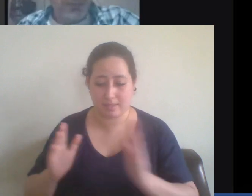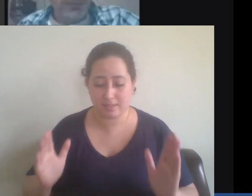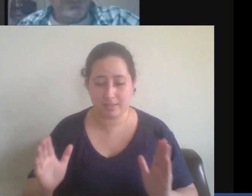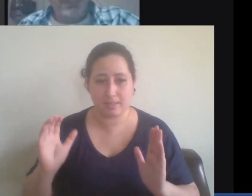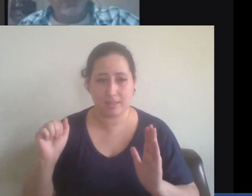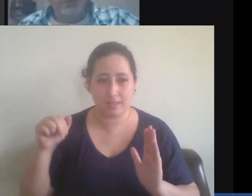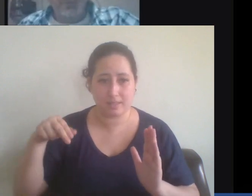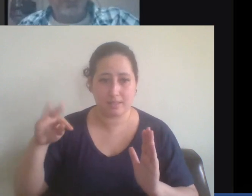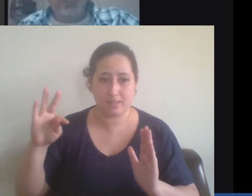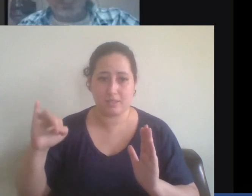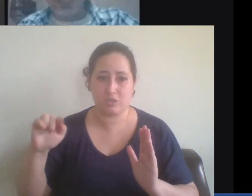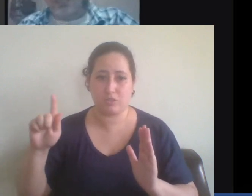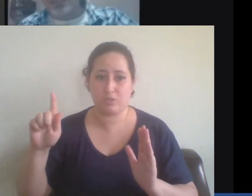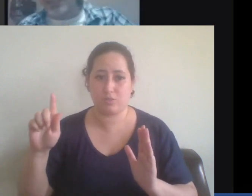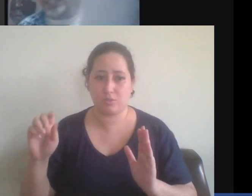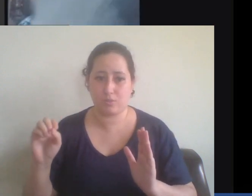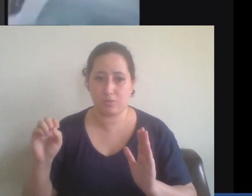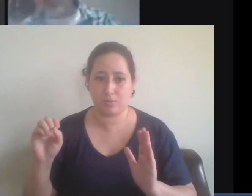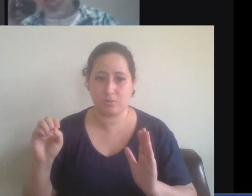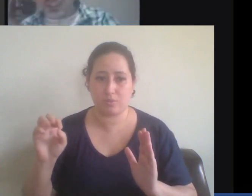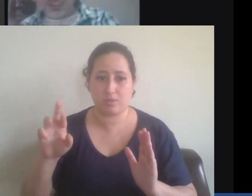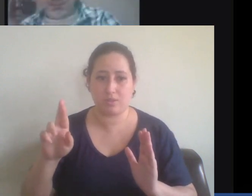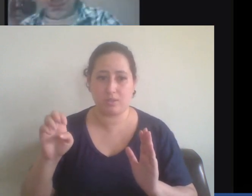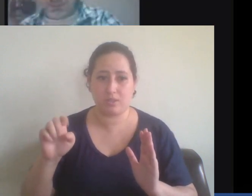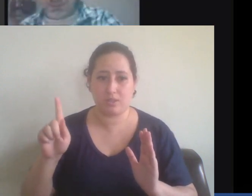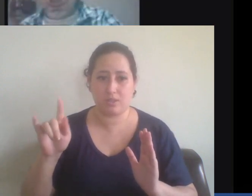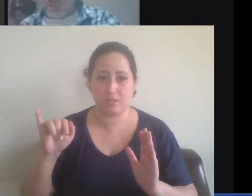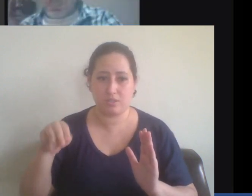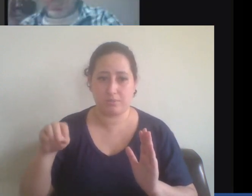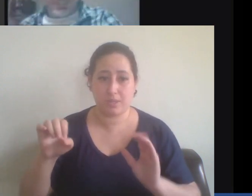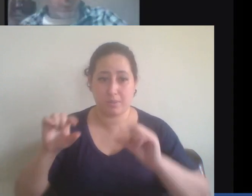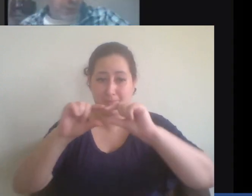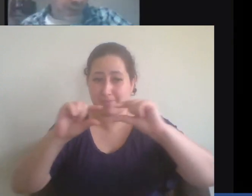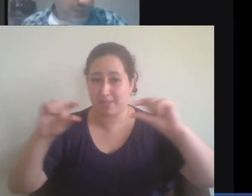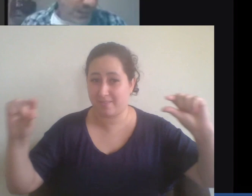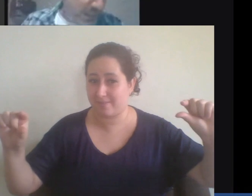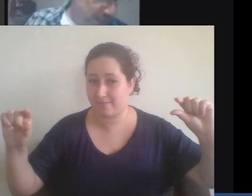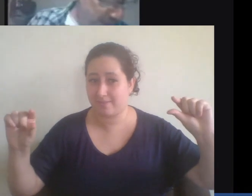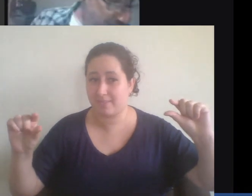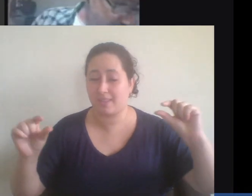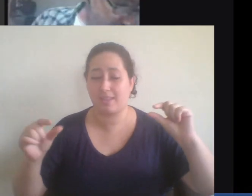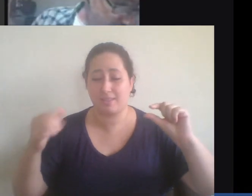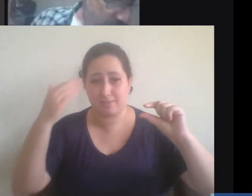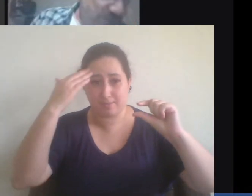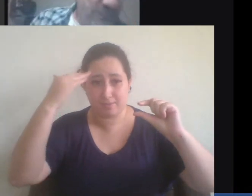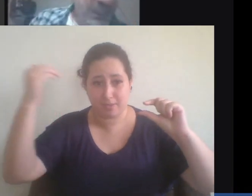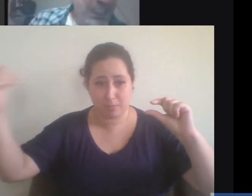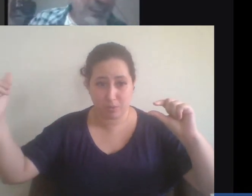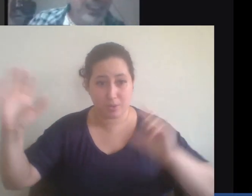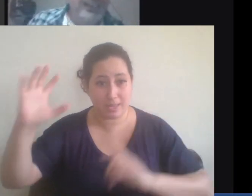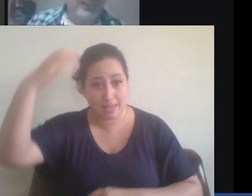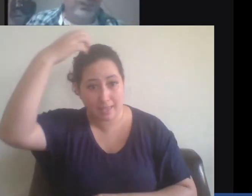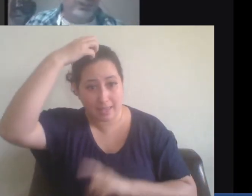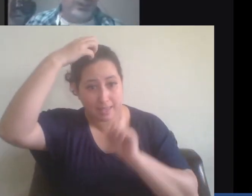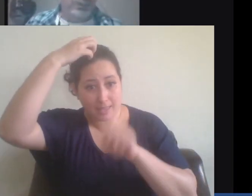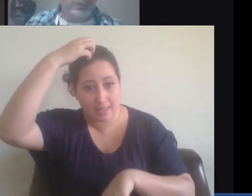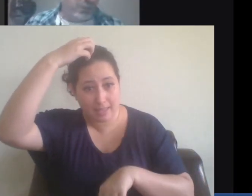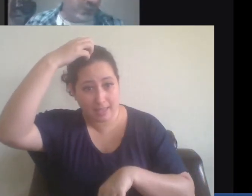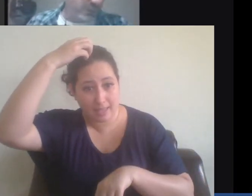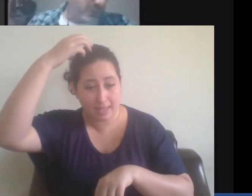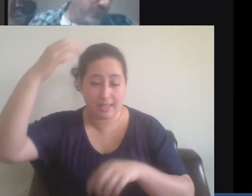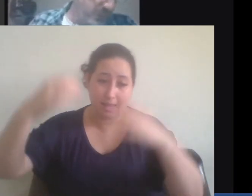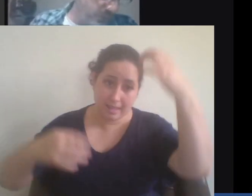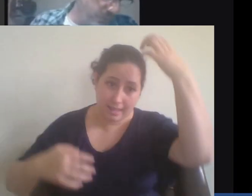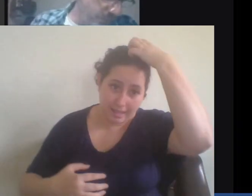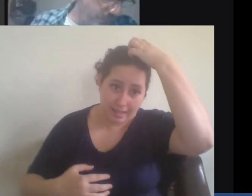temos uma frase que é lapidar que o rei é rei pela graça de